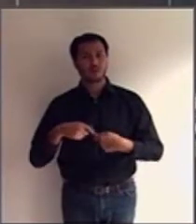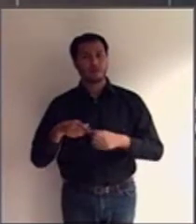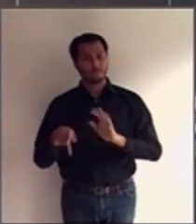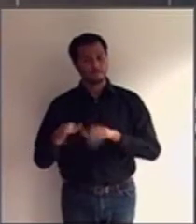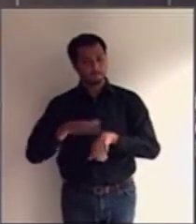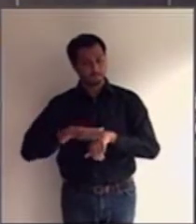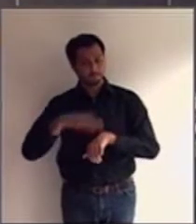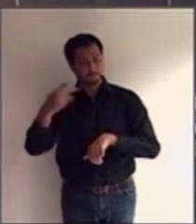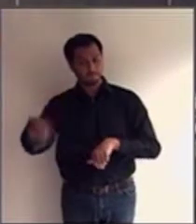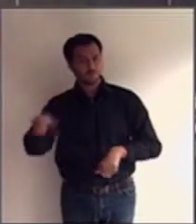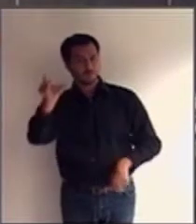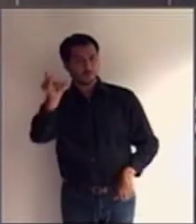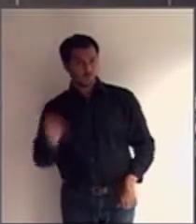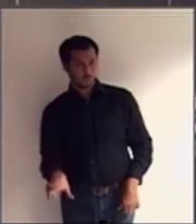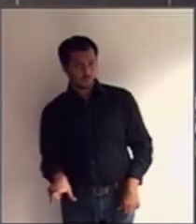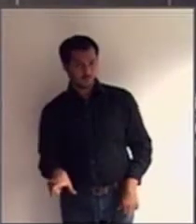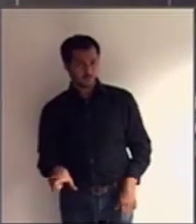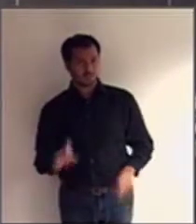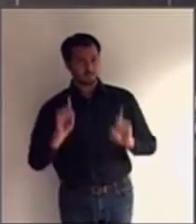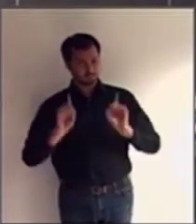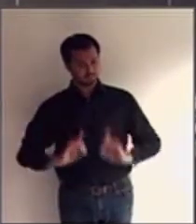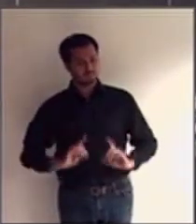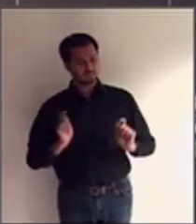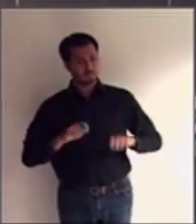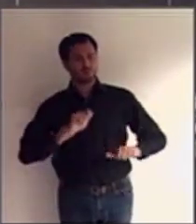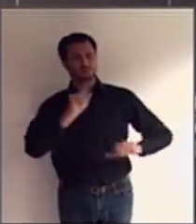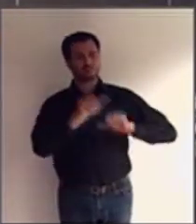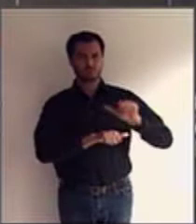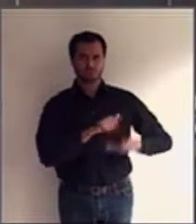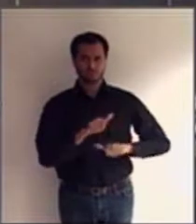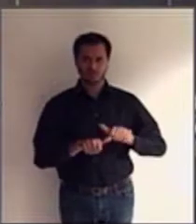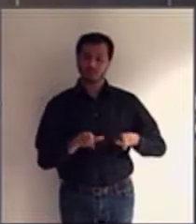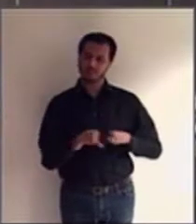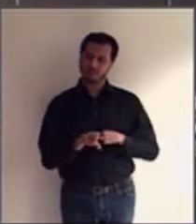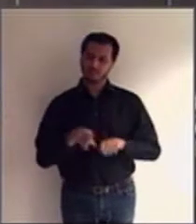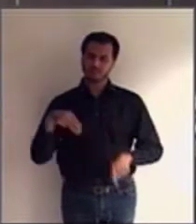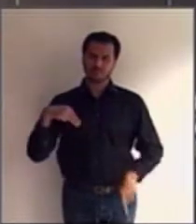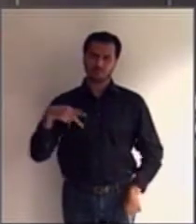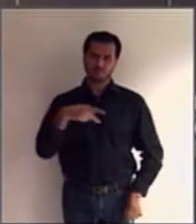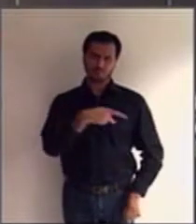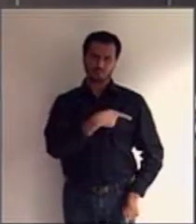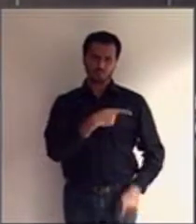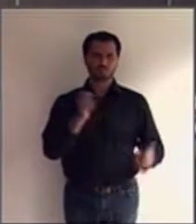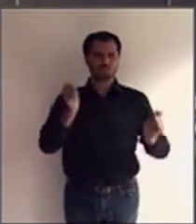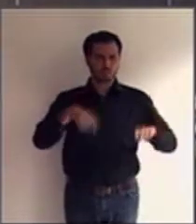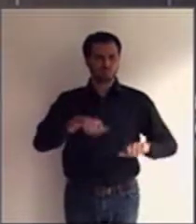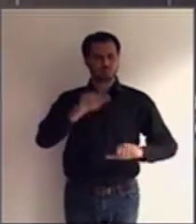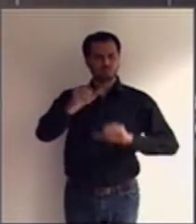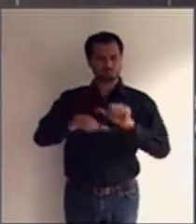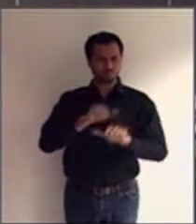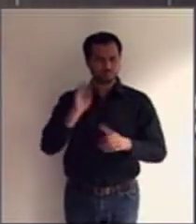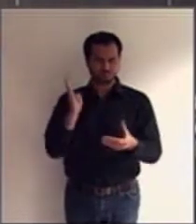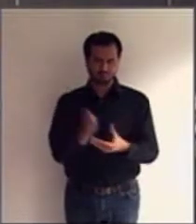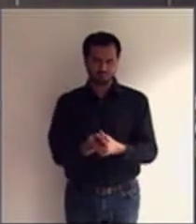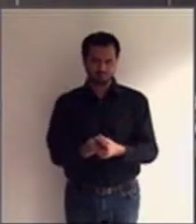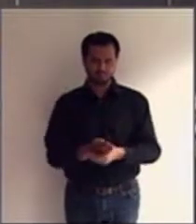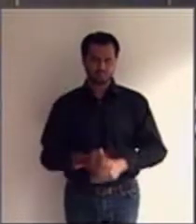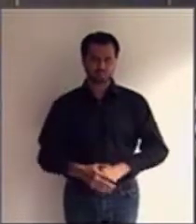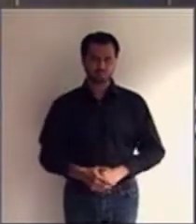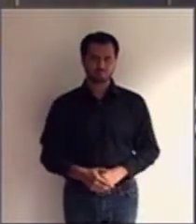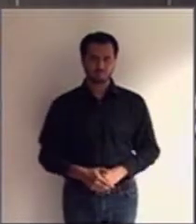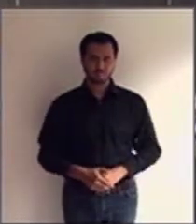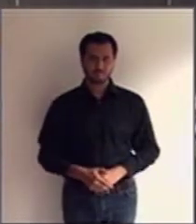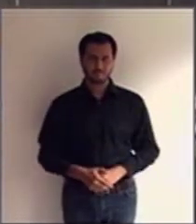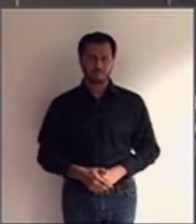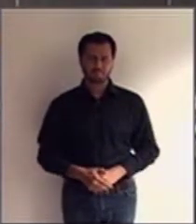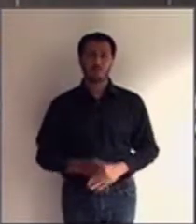próprio interdito, bem como pelo Ministério Público. Nesse processo de levantamento